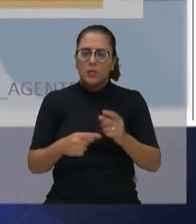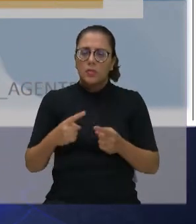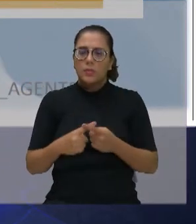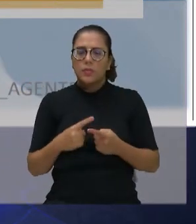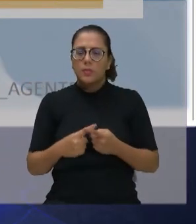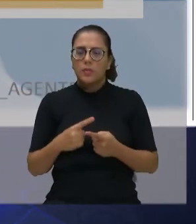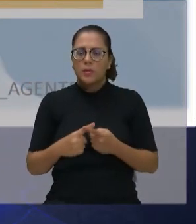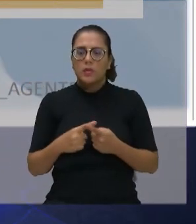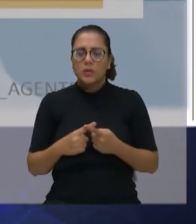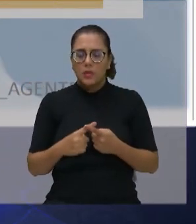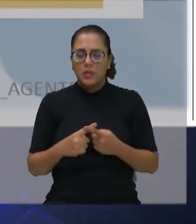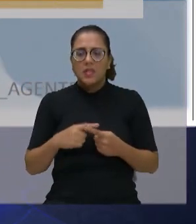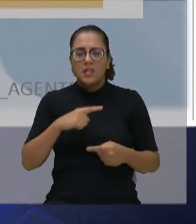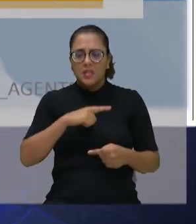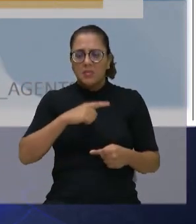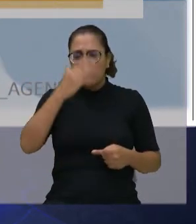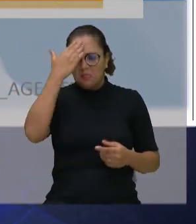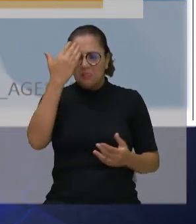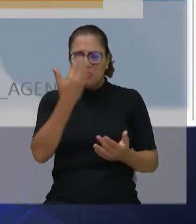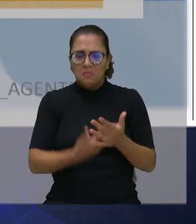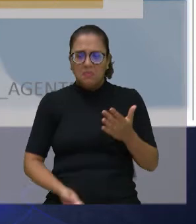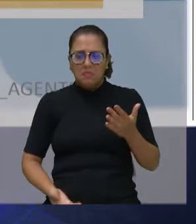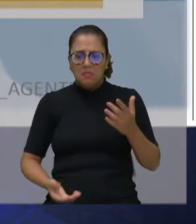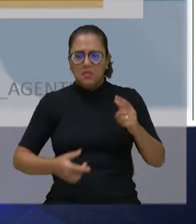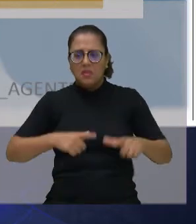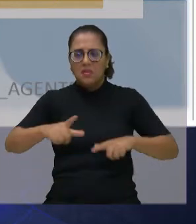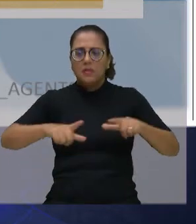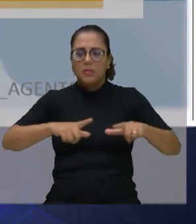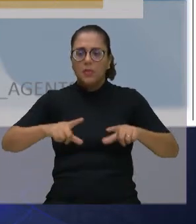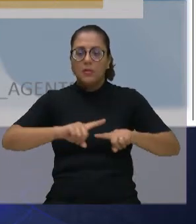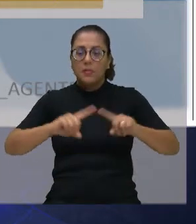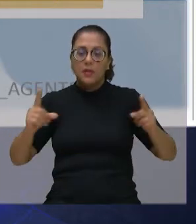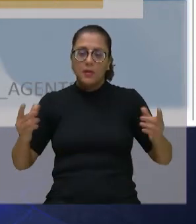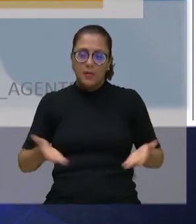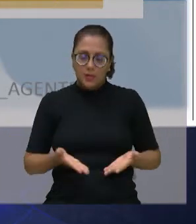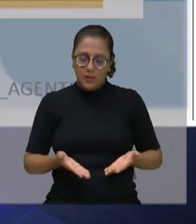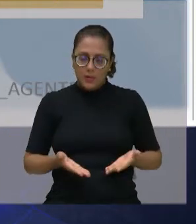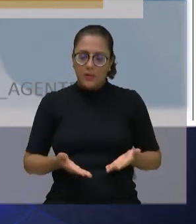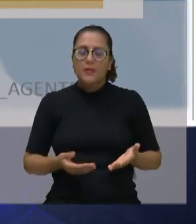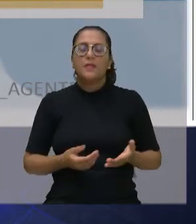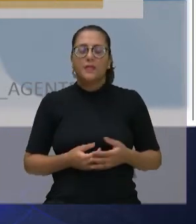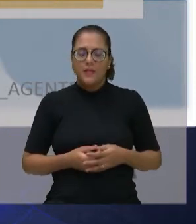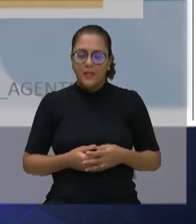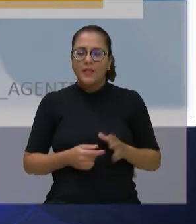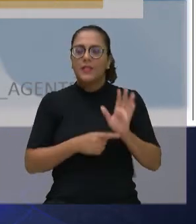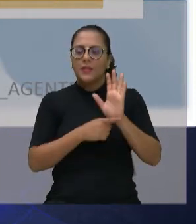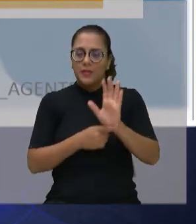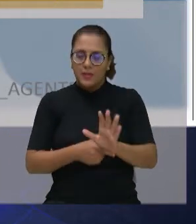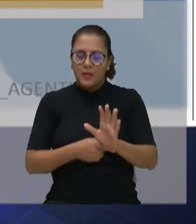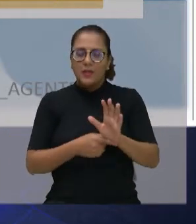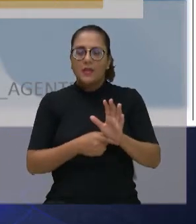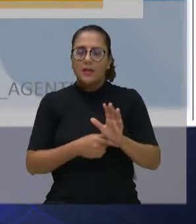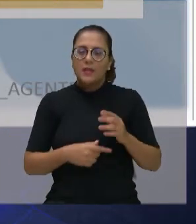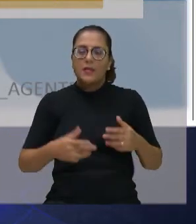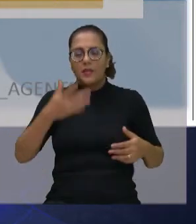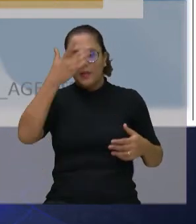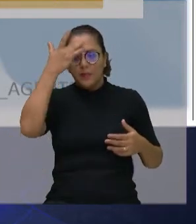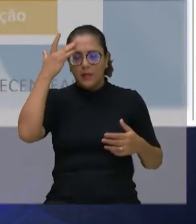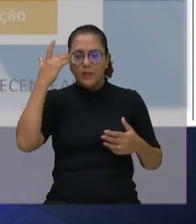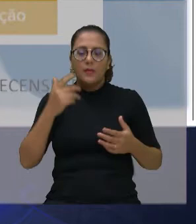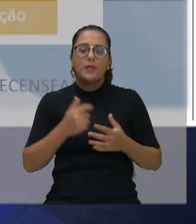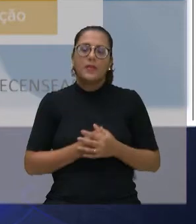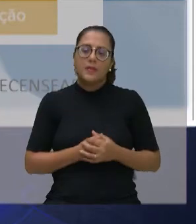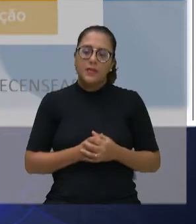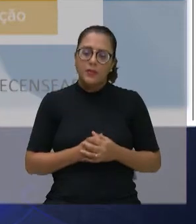desempenho está grande, eu acho que isso aí vai ajudar muita divulgação a pegar muita gente aí que está com dificuldade para sobreviver.